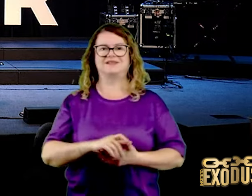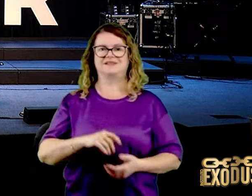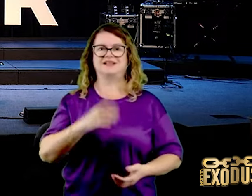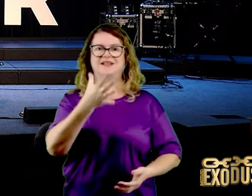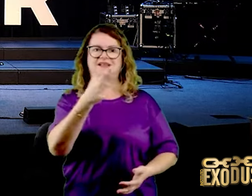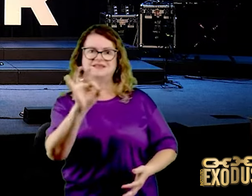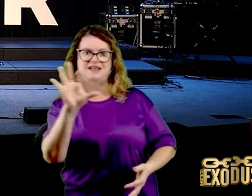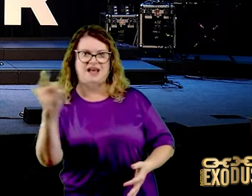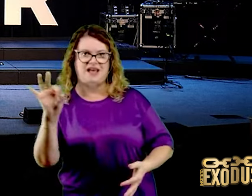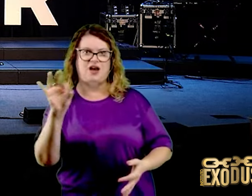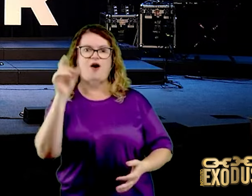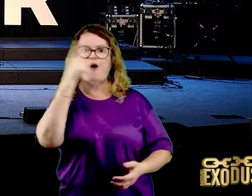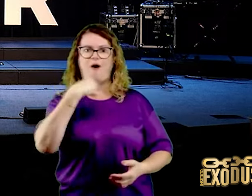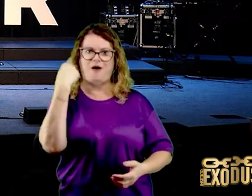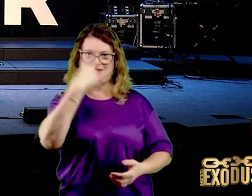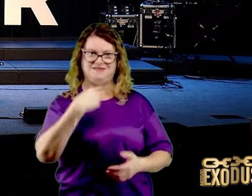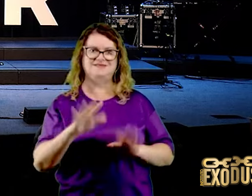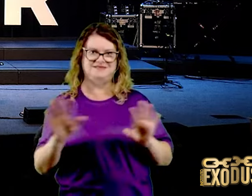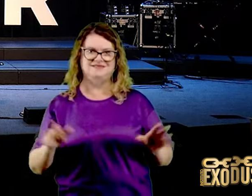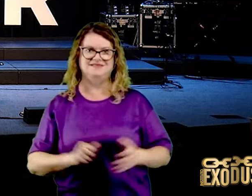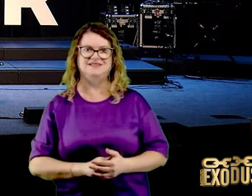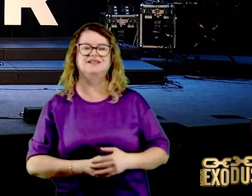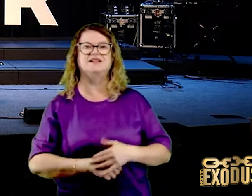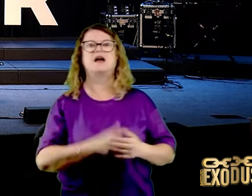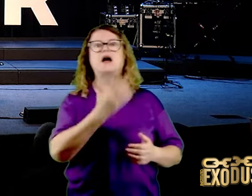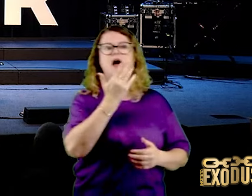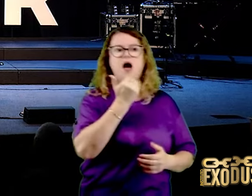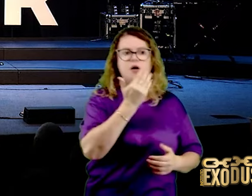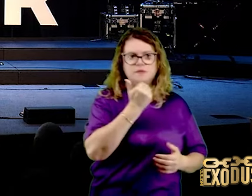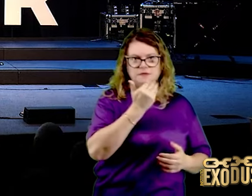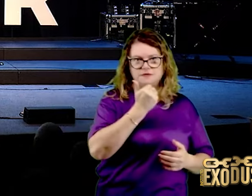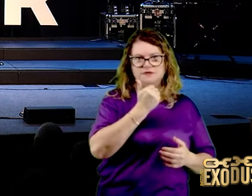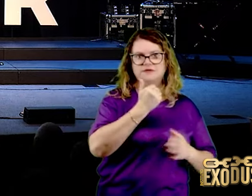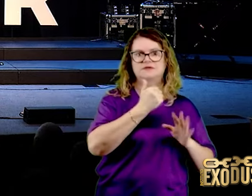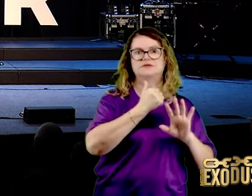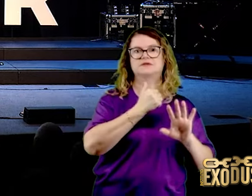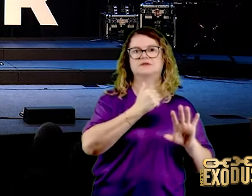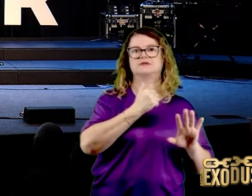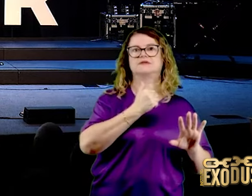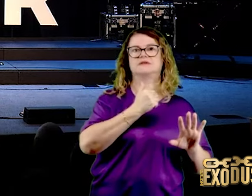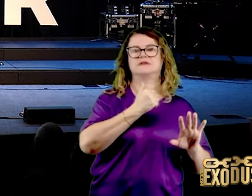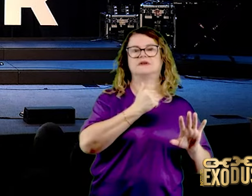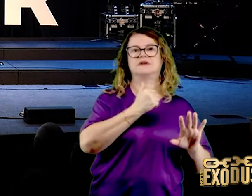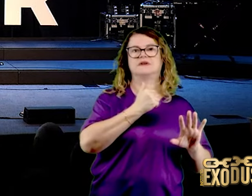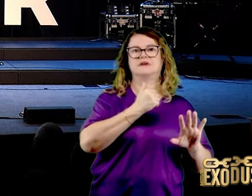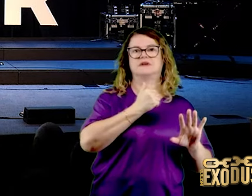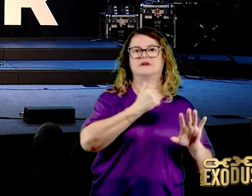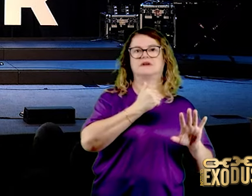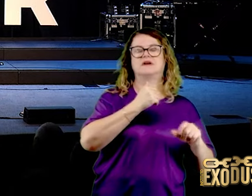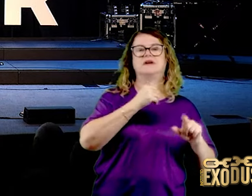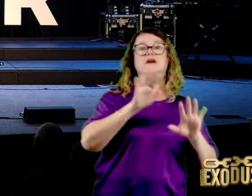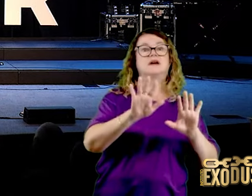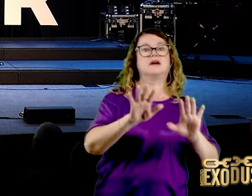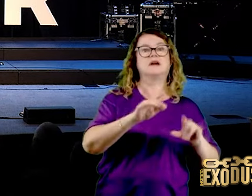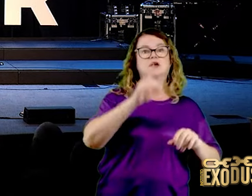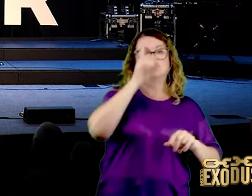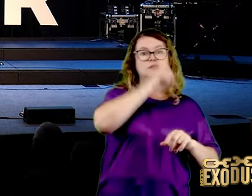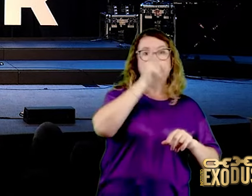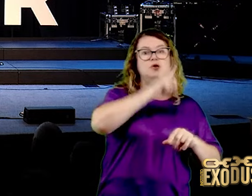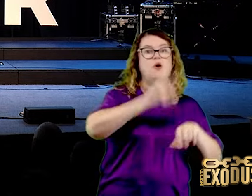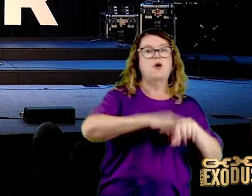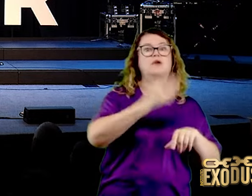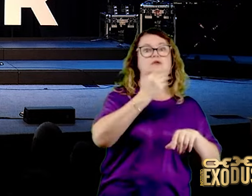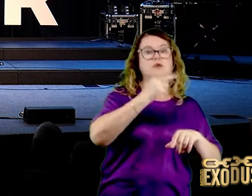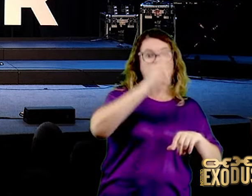domingo à noite, almoçava, perdão, almoçava. Começava o jejum no domingo na hora do almoço. E eu ia entregar a ele, dava cem horas